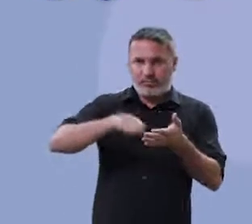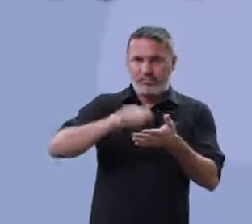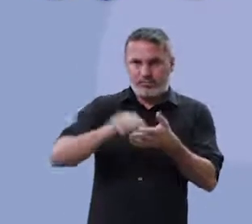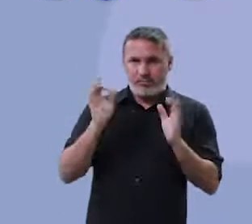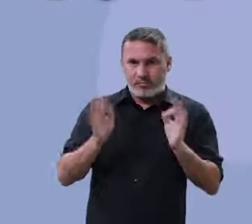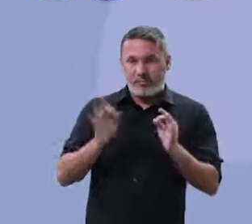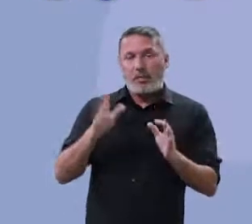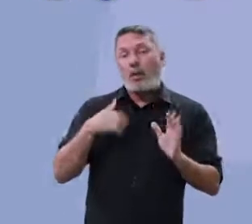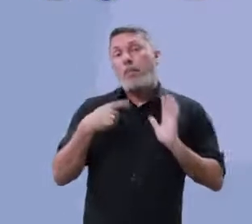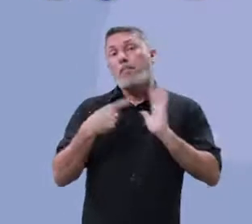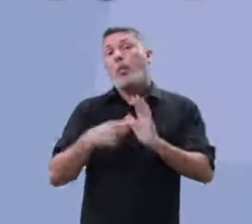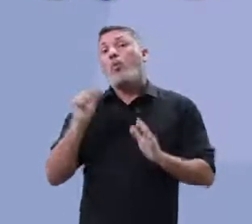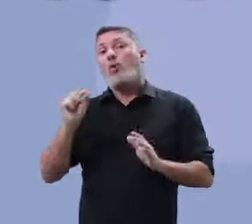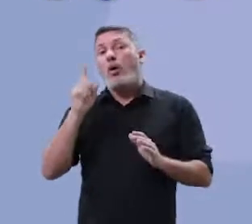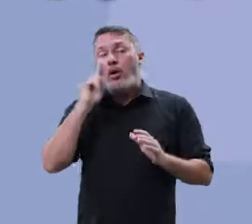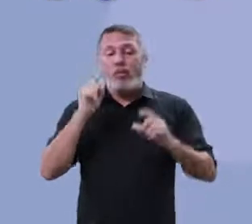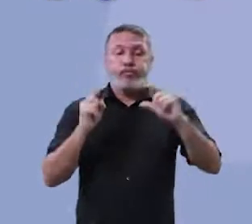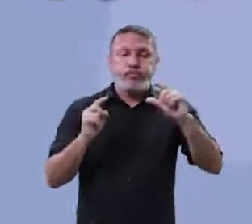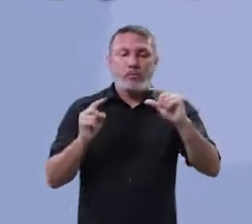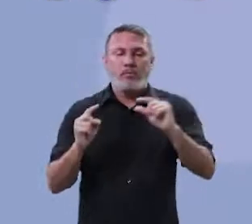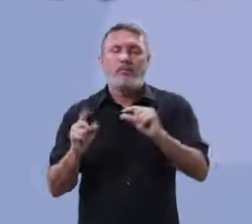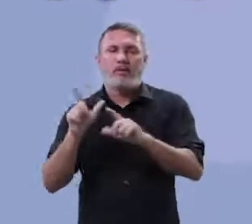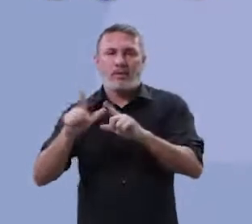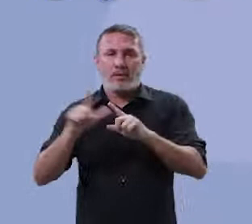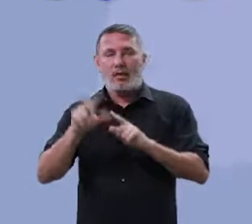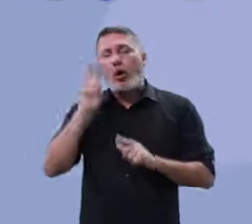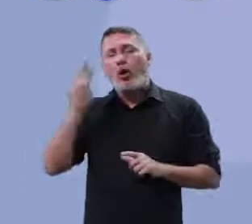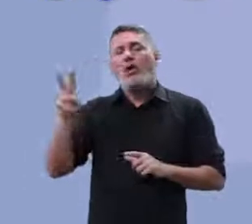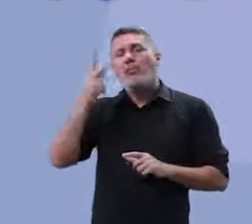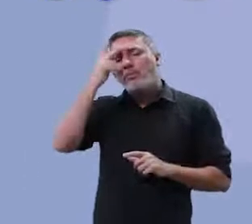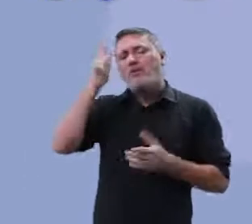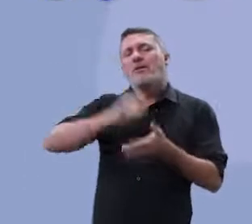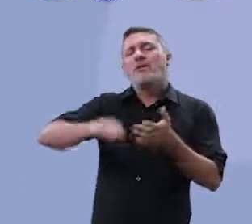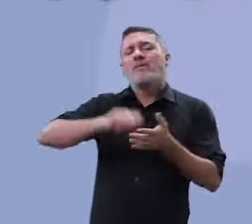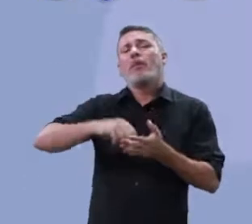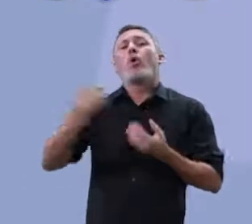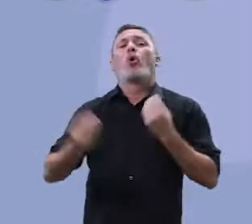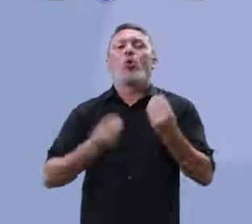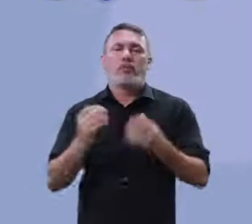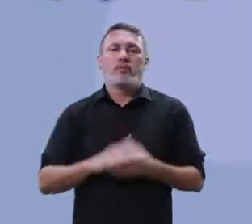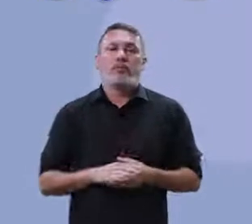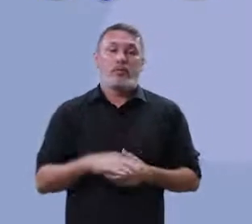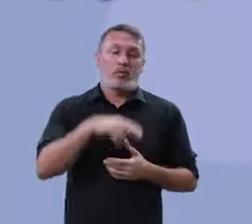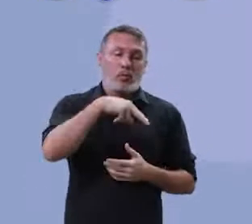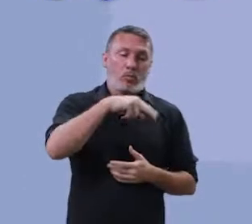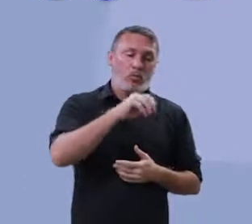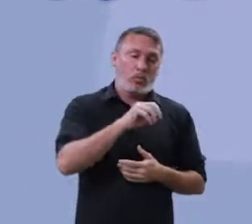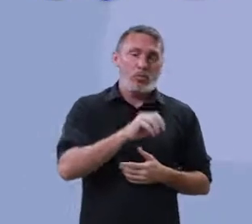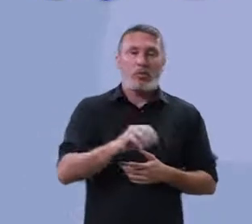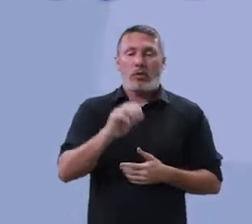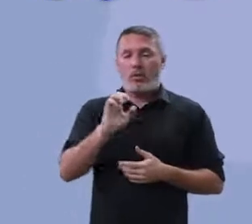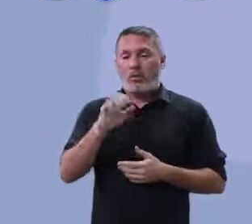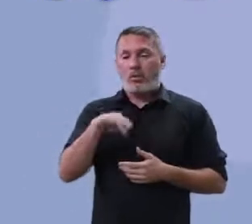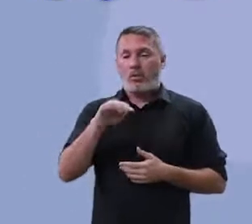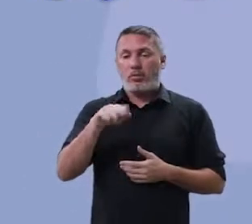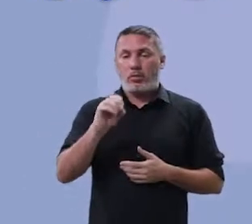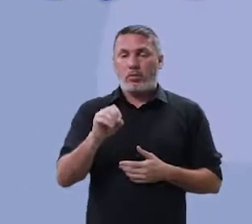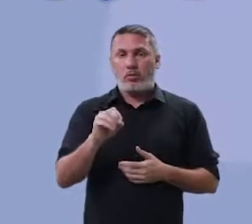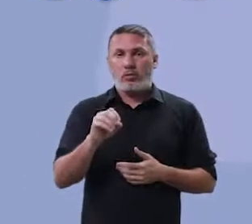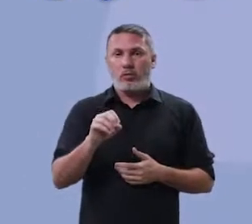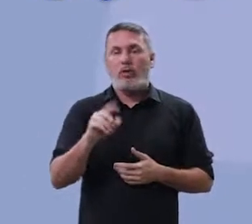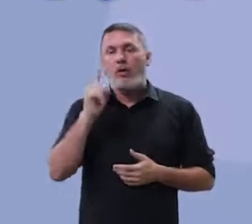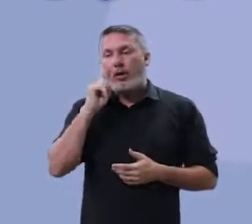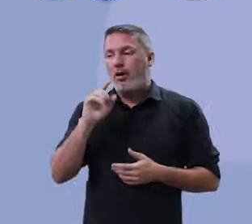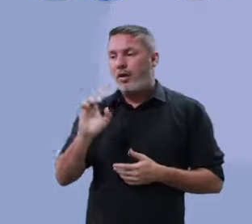na ortografia, mas eu quero mostrar para vocês a questão da maiúscula e minúscula. Olha o que o candidato fez ali, ó. No entanto, e depois